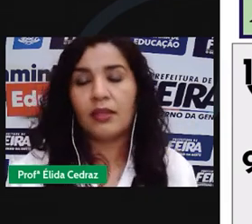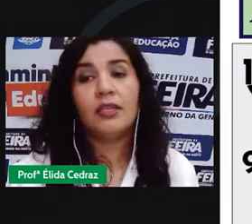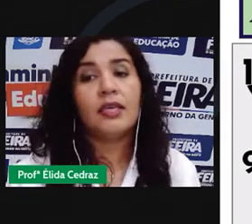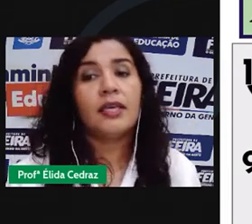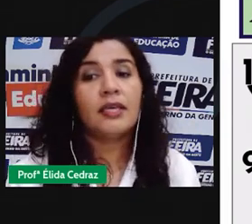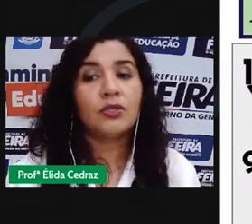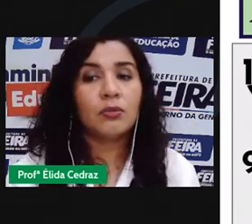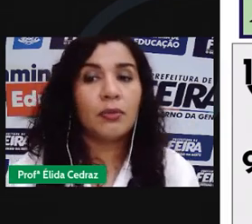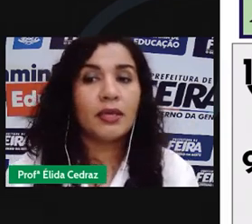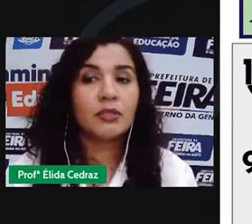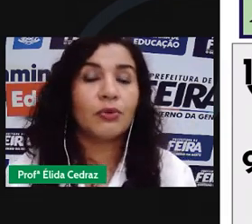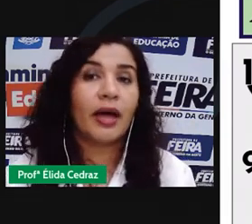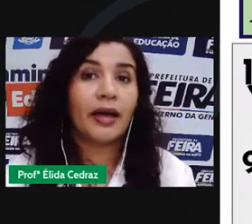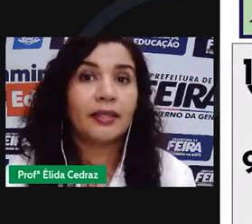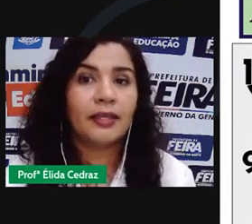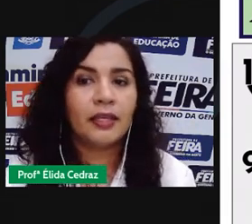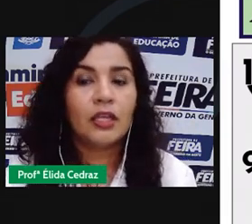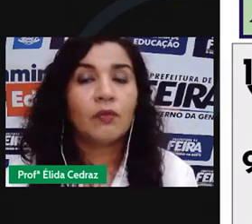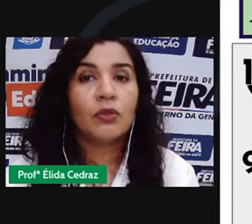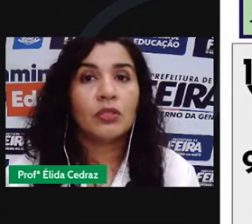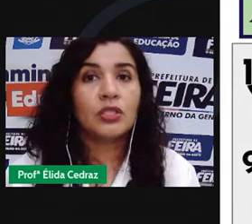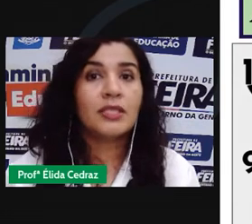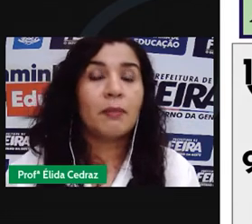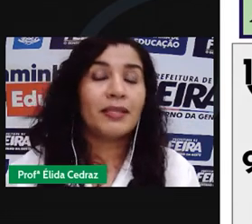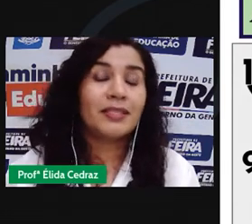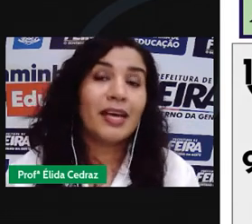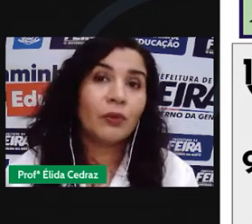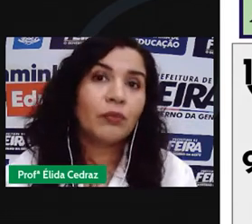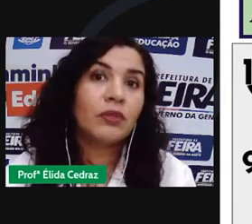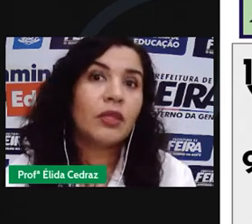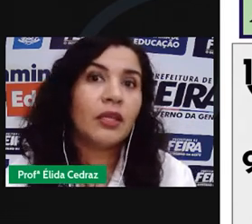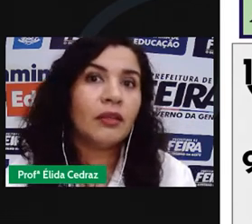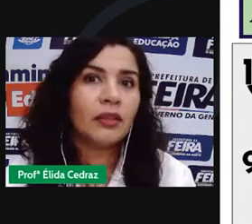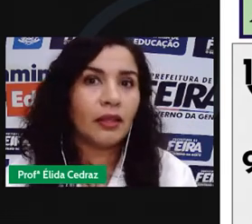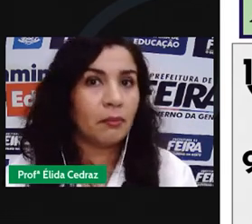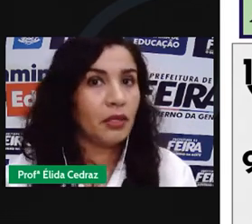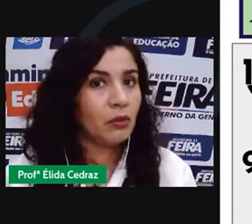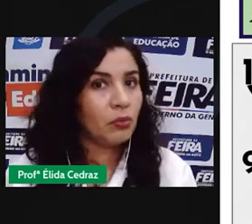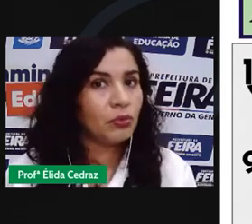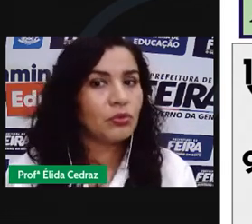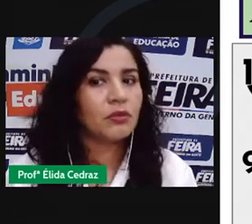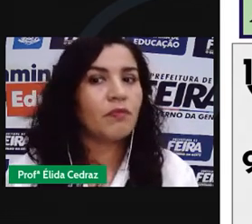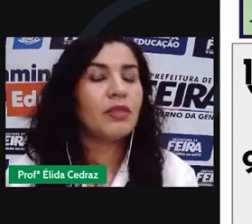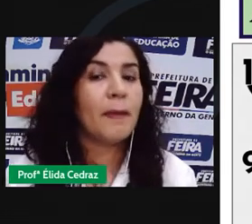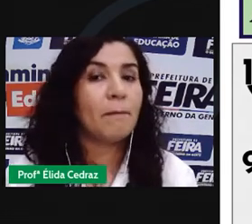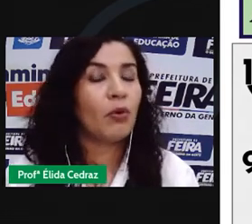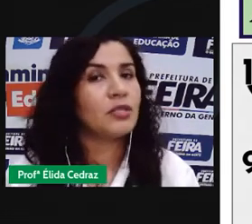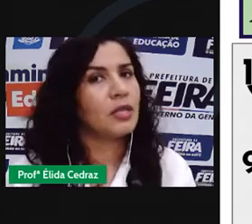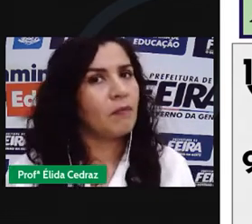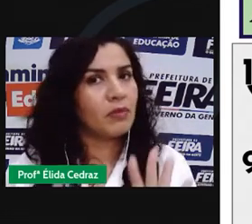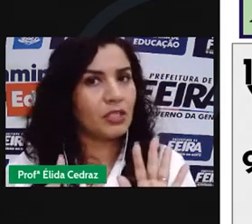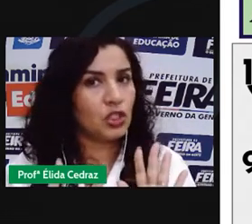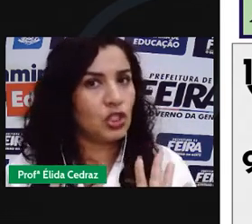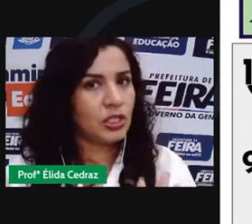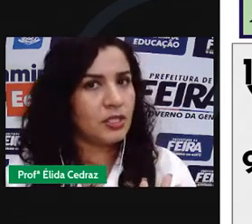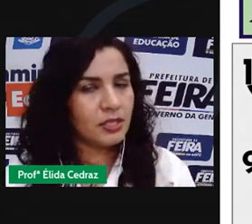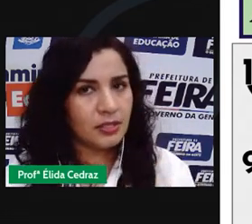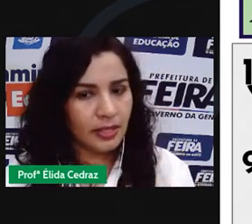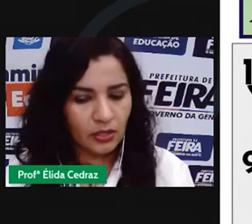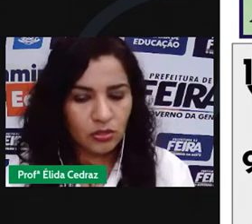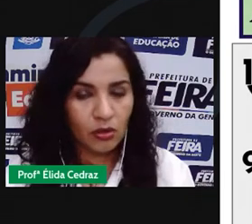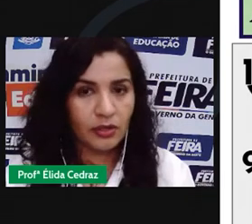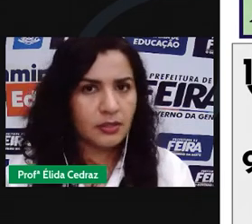30. Isso mesmo, aqui, se passaram 30 minutos depois das